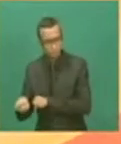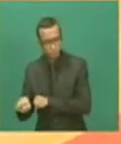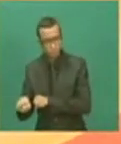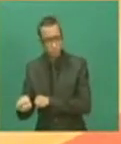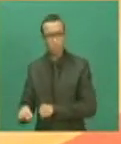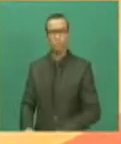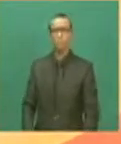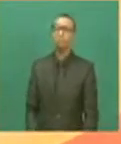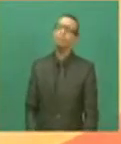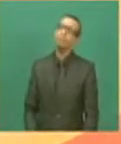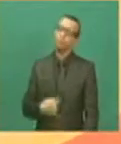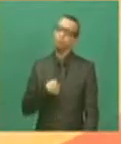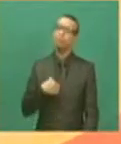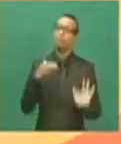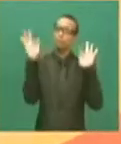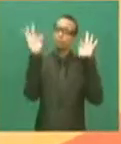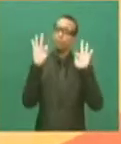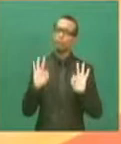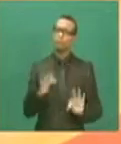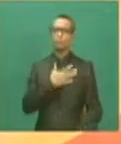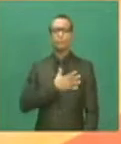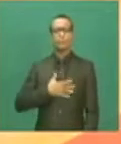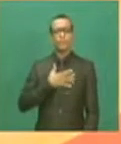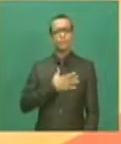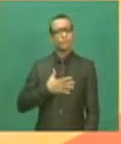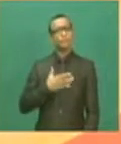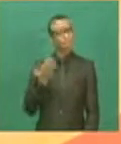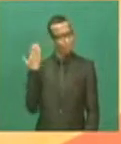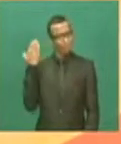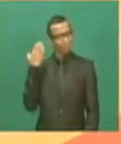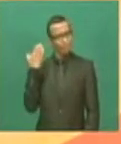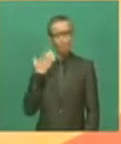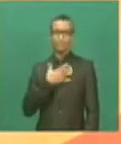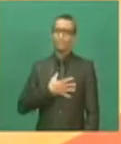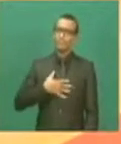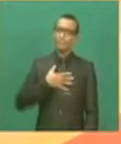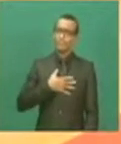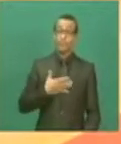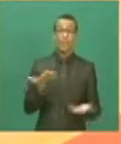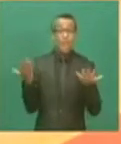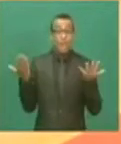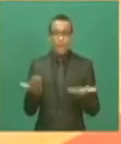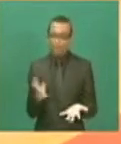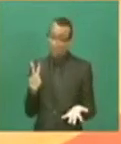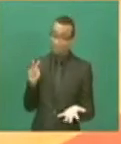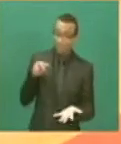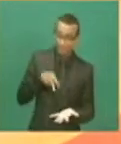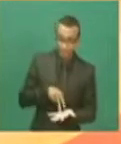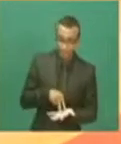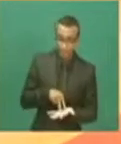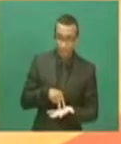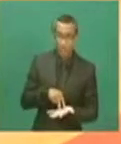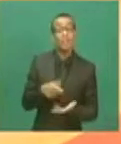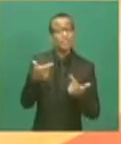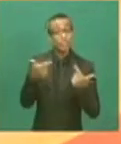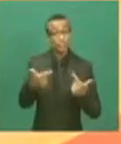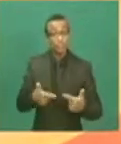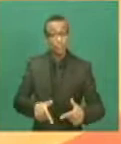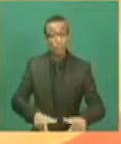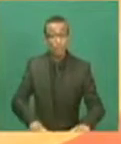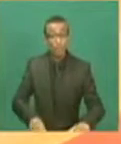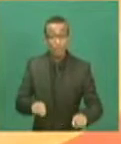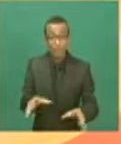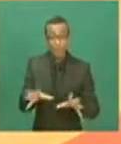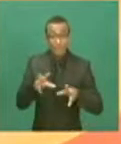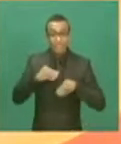Fiquei feliz também naquela época. Agora, volta a ficar feliz de novo com